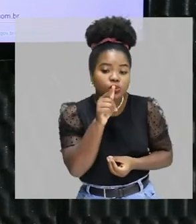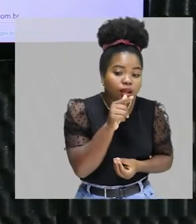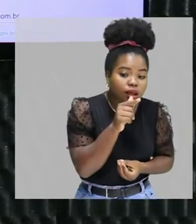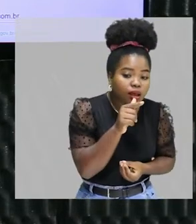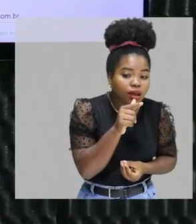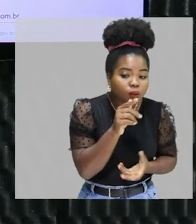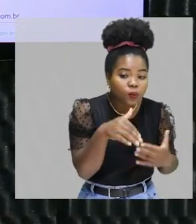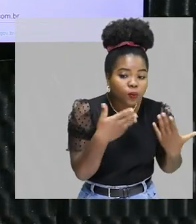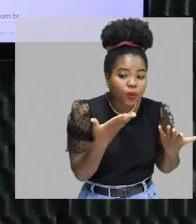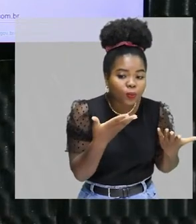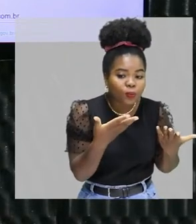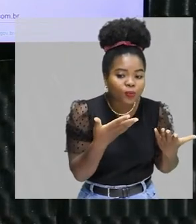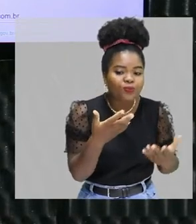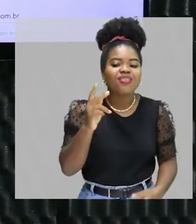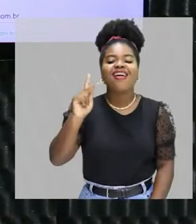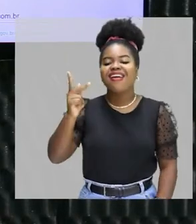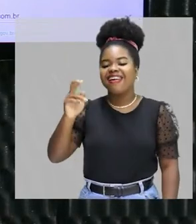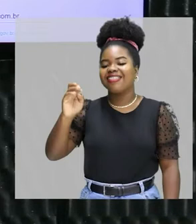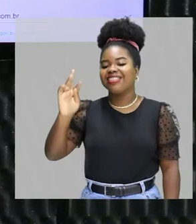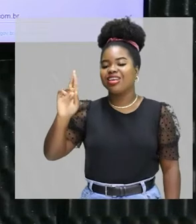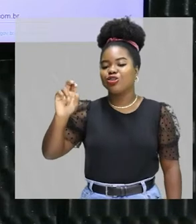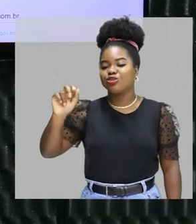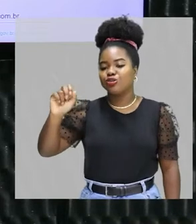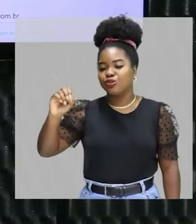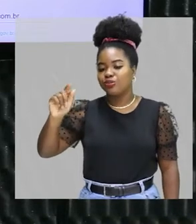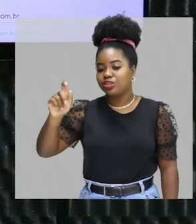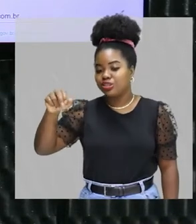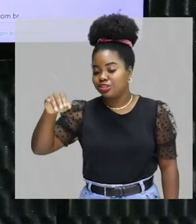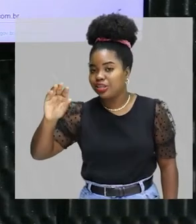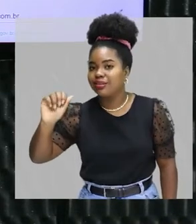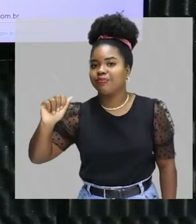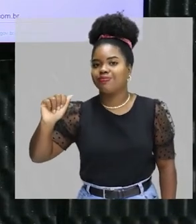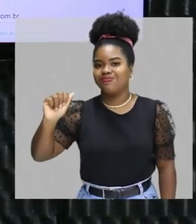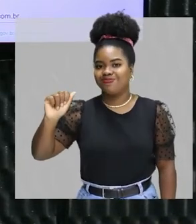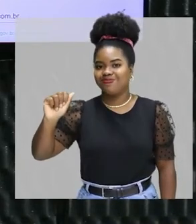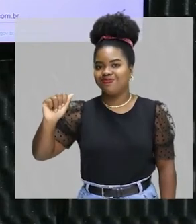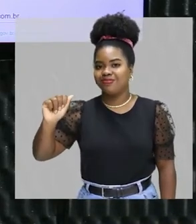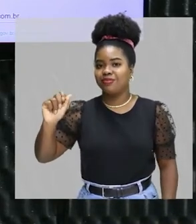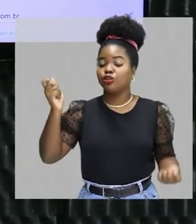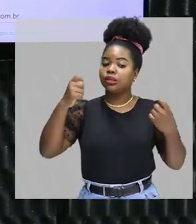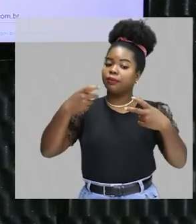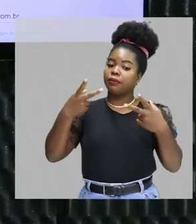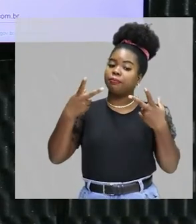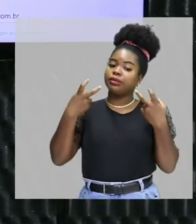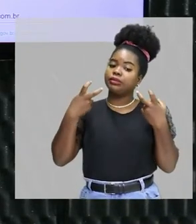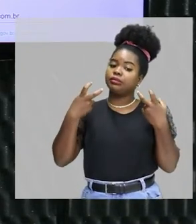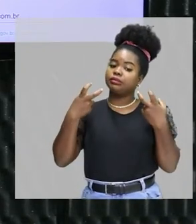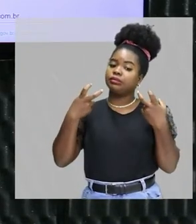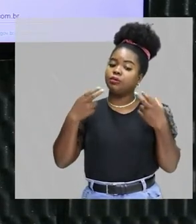água, o que nós vamos ter? Uma mistura heterogênea. Então, eu vou conseguir perceber, vou conseguir